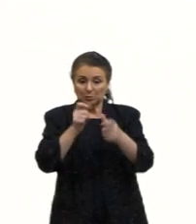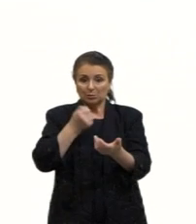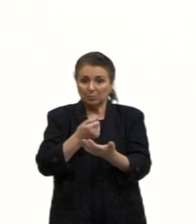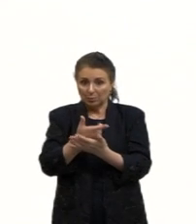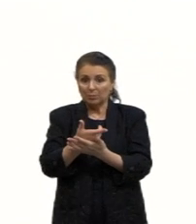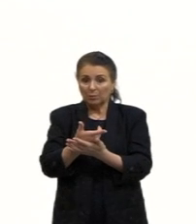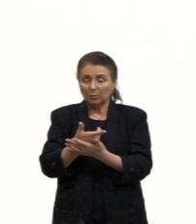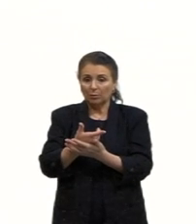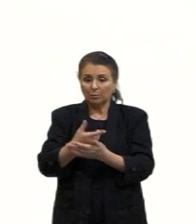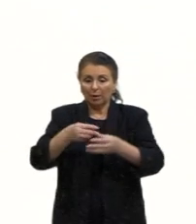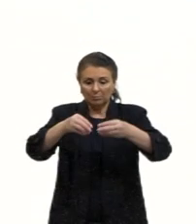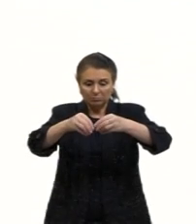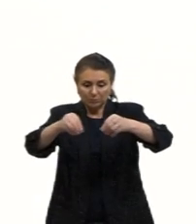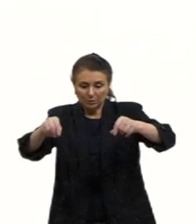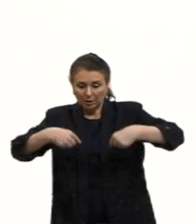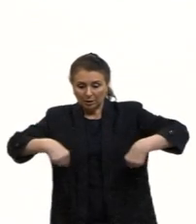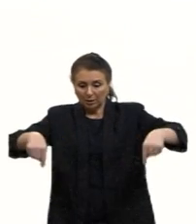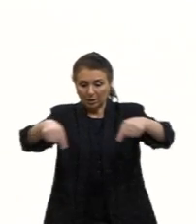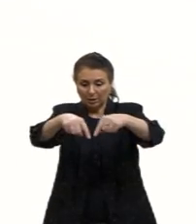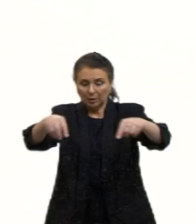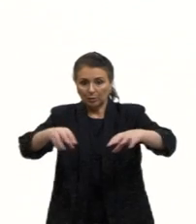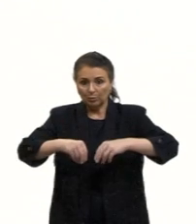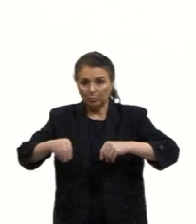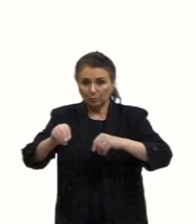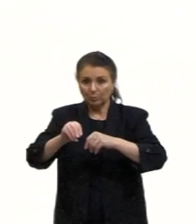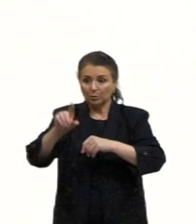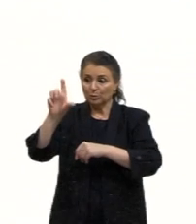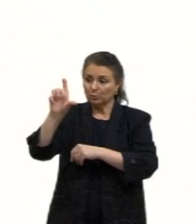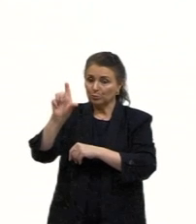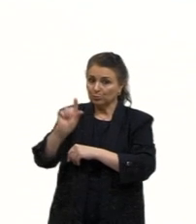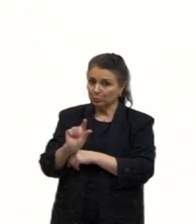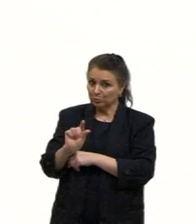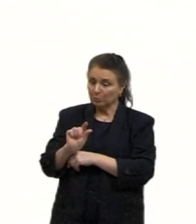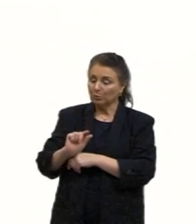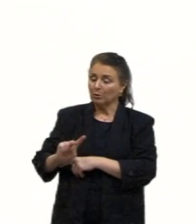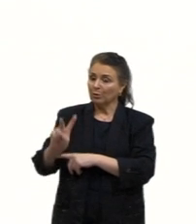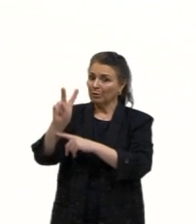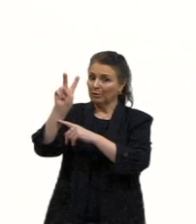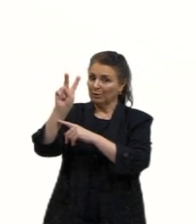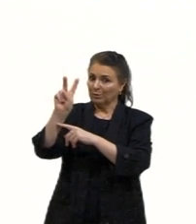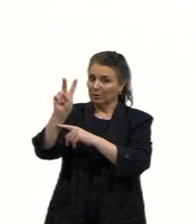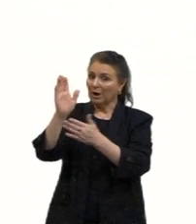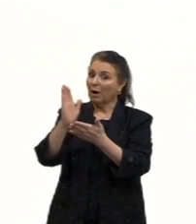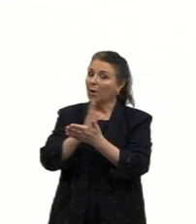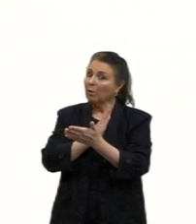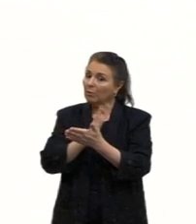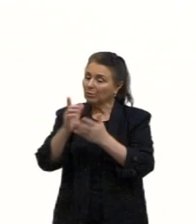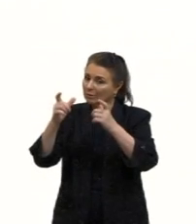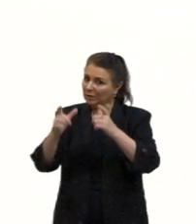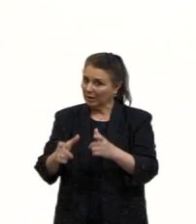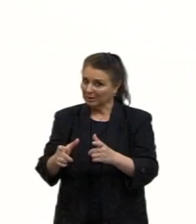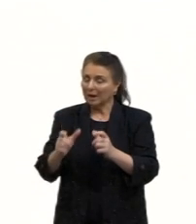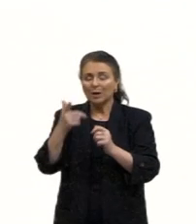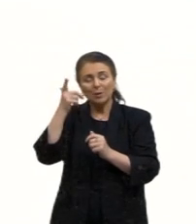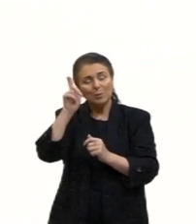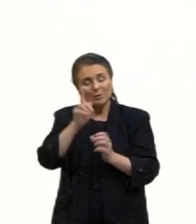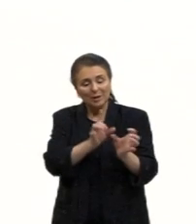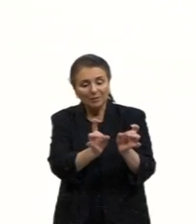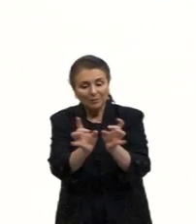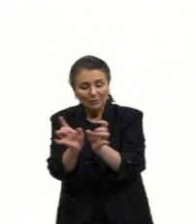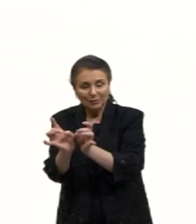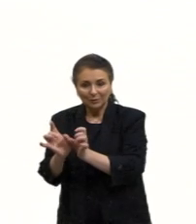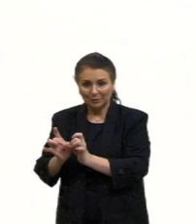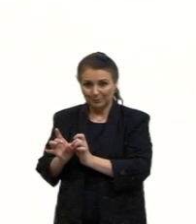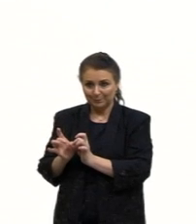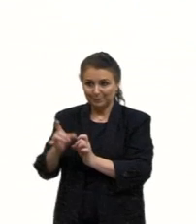imóveis, você reduz um pouco o valor dele, justamente para poder vender. Então, temos